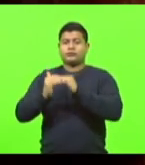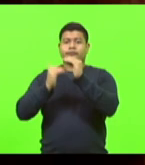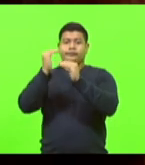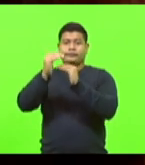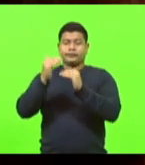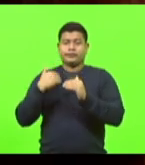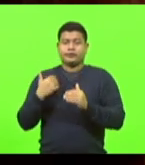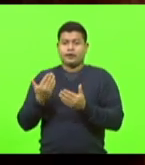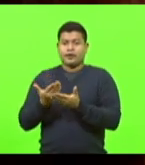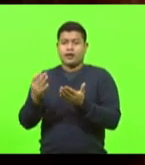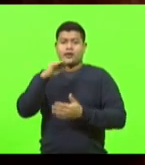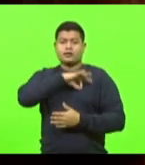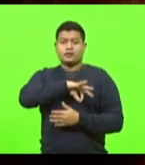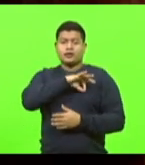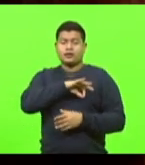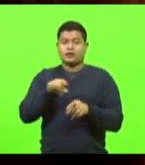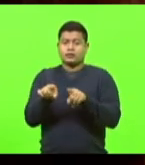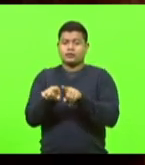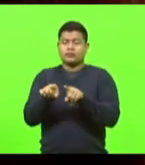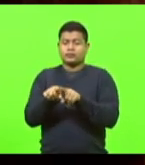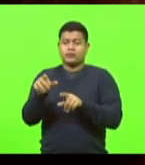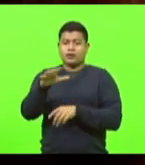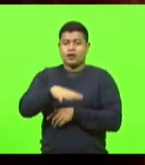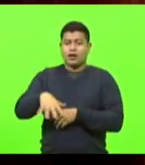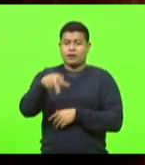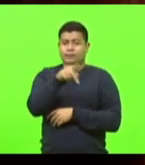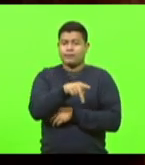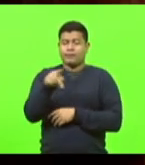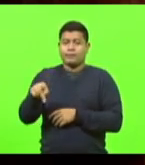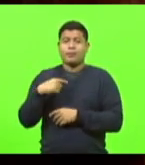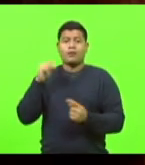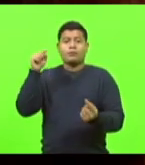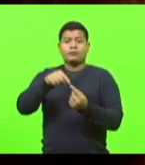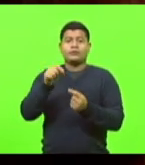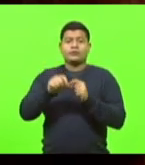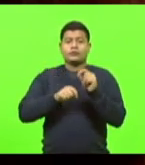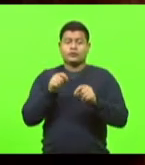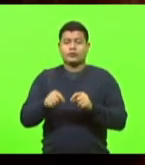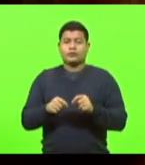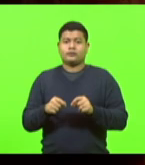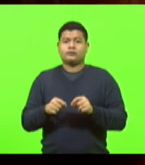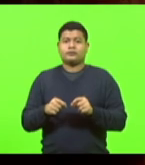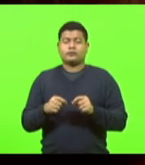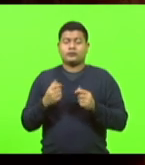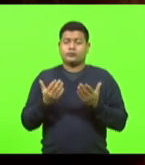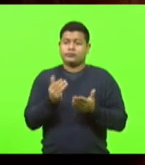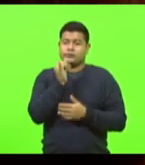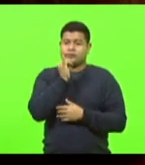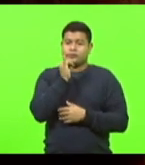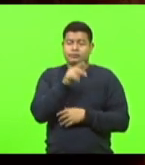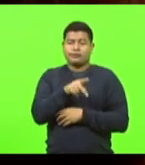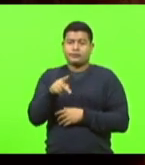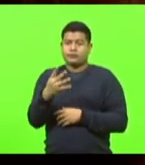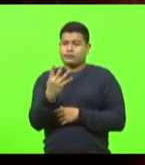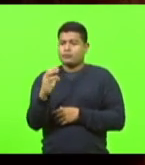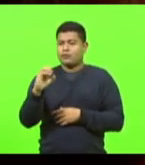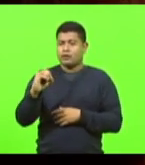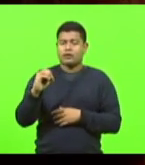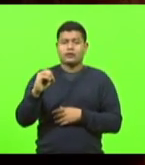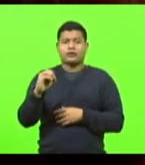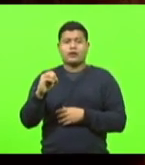absorvermos essa disposição do governo de colocar professor de 40 horas com formação,